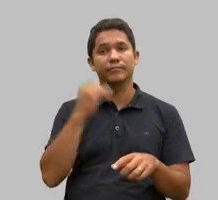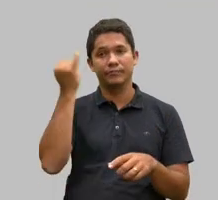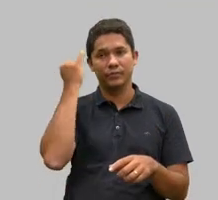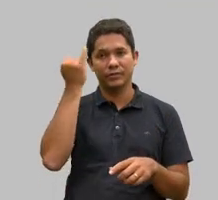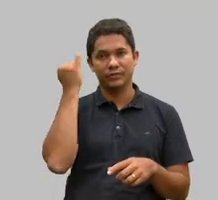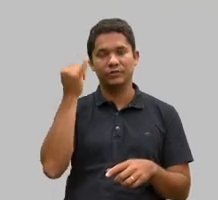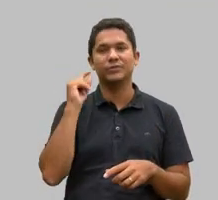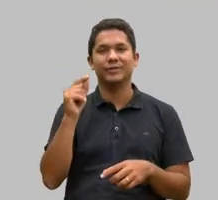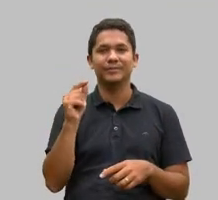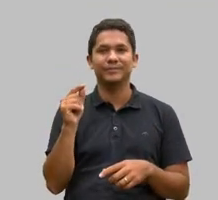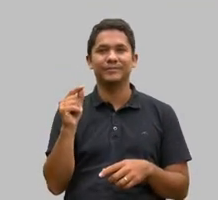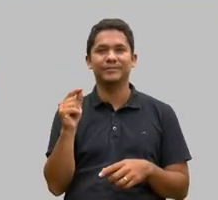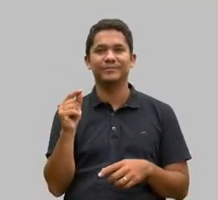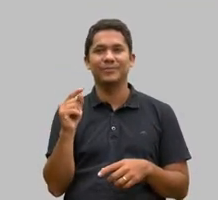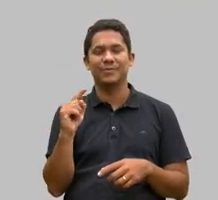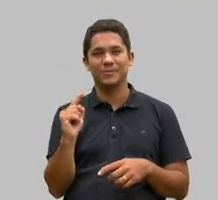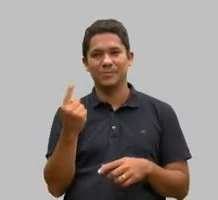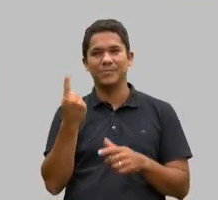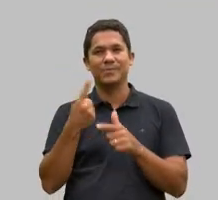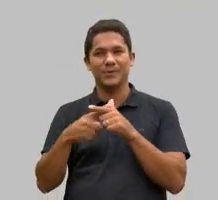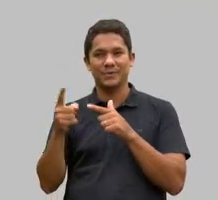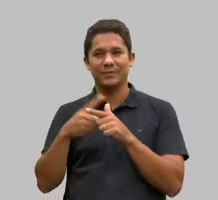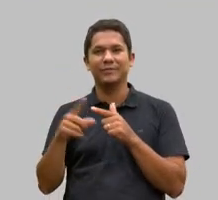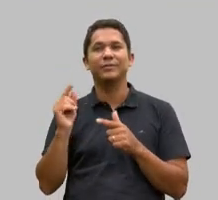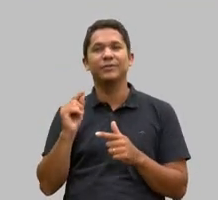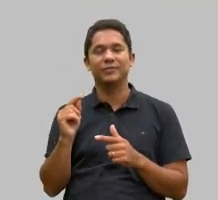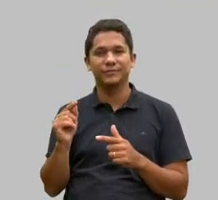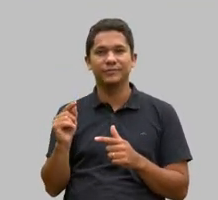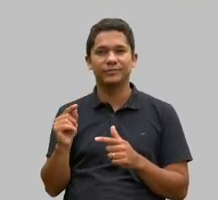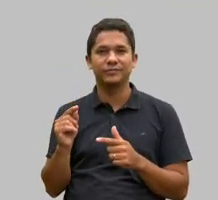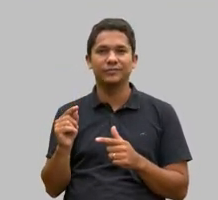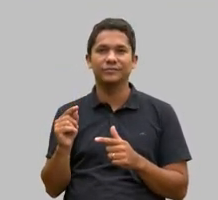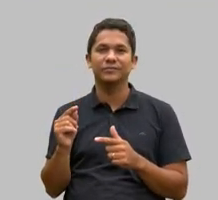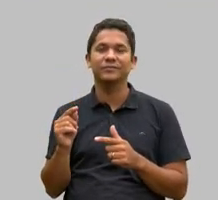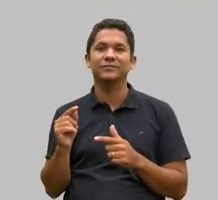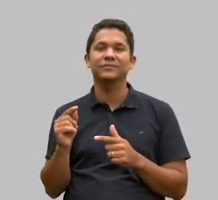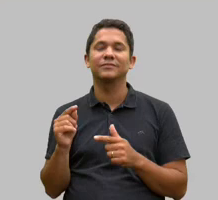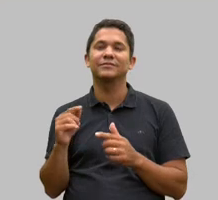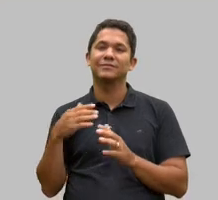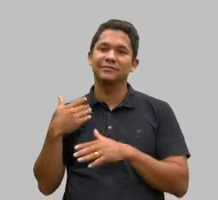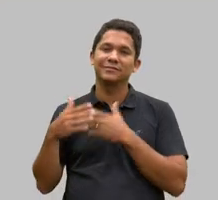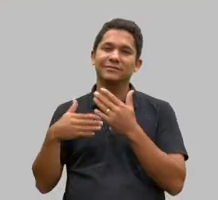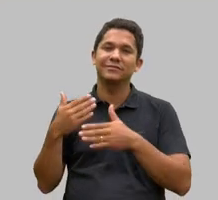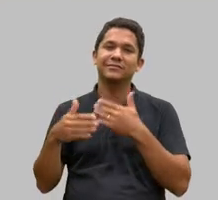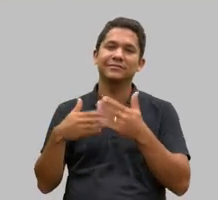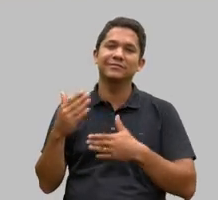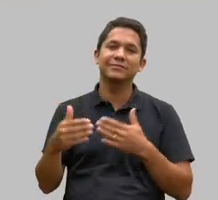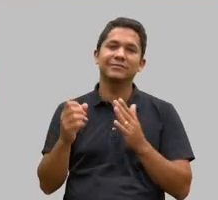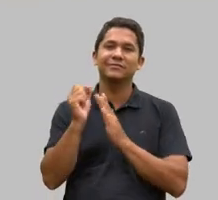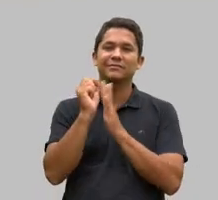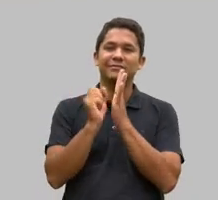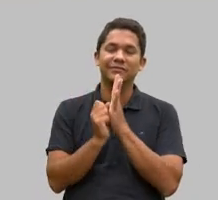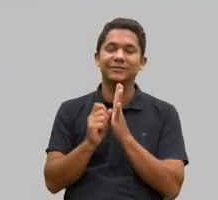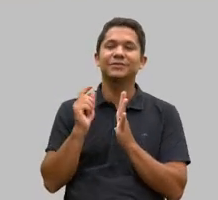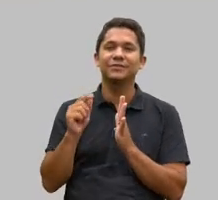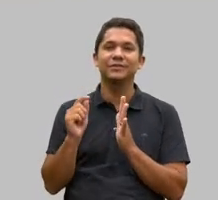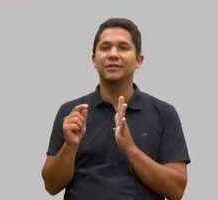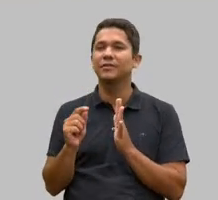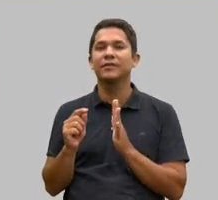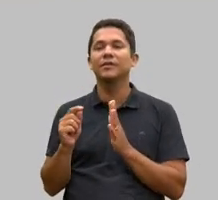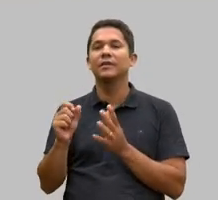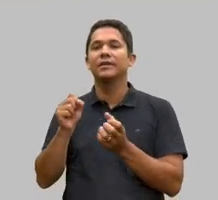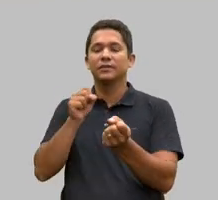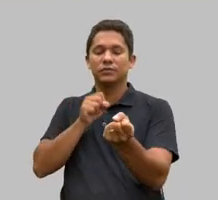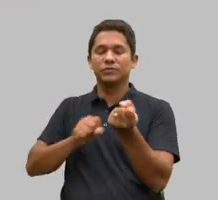O único problema do assistencialismo puro e simples ao longo das décadas e séculos é não ser sustentável